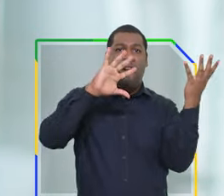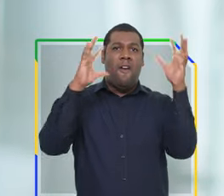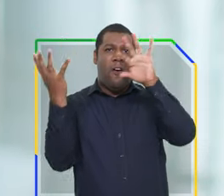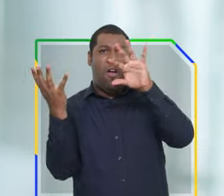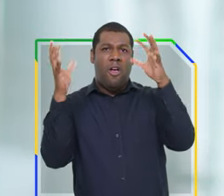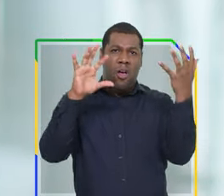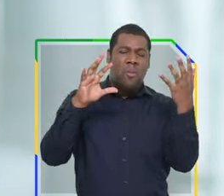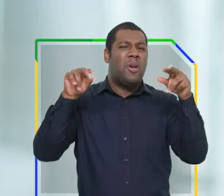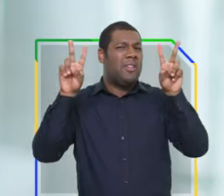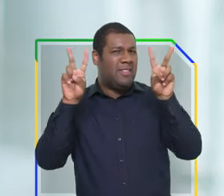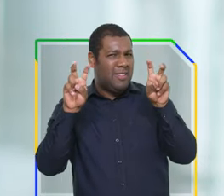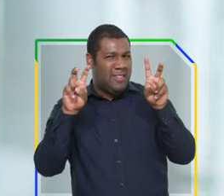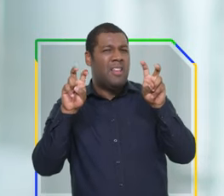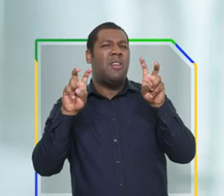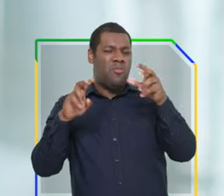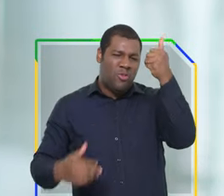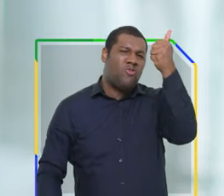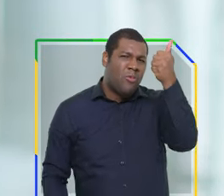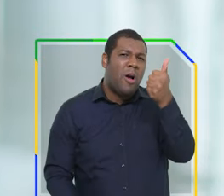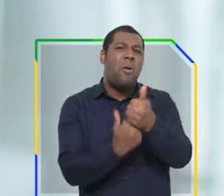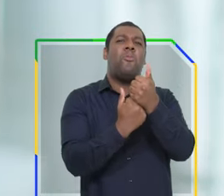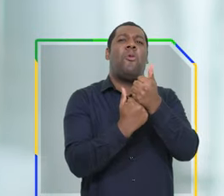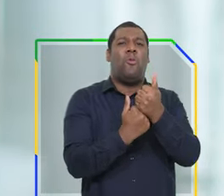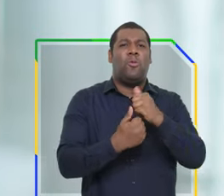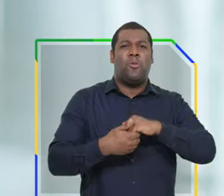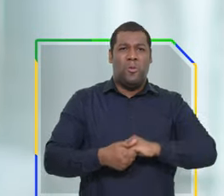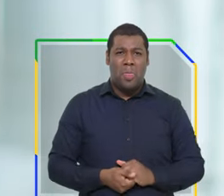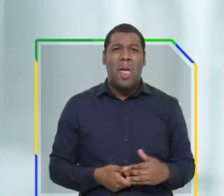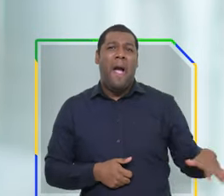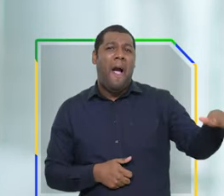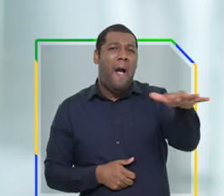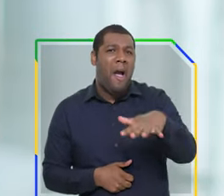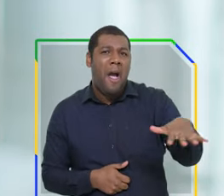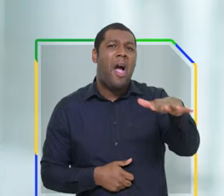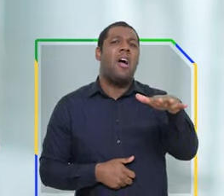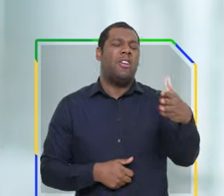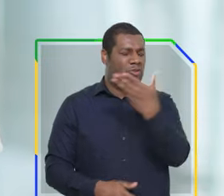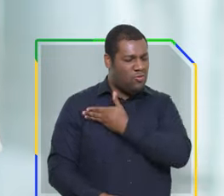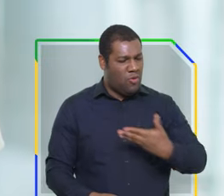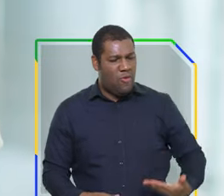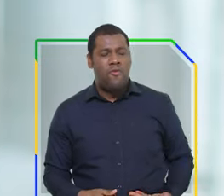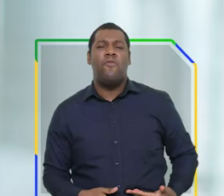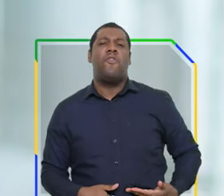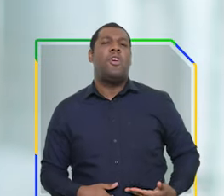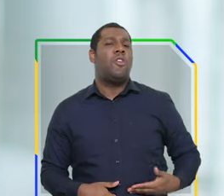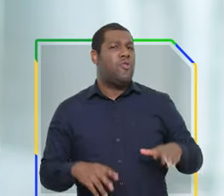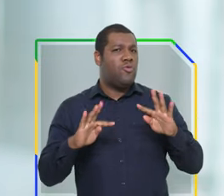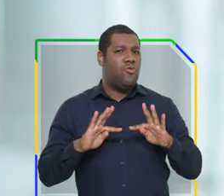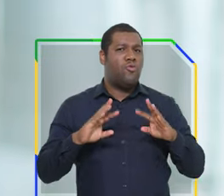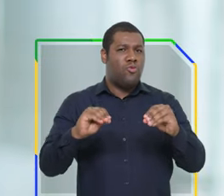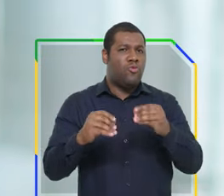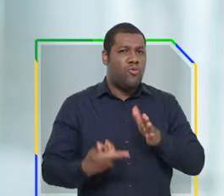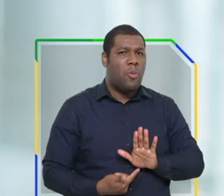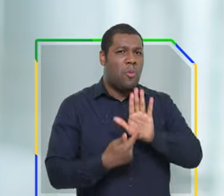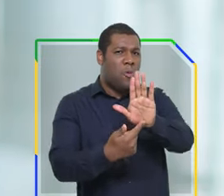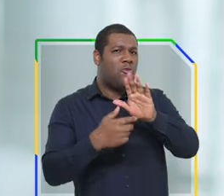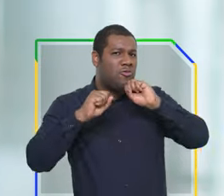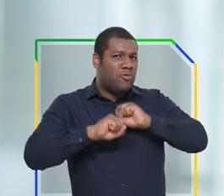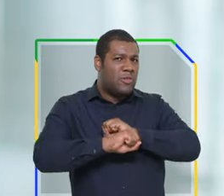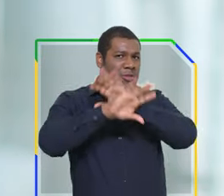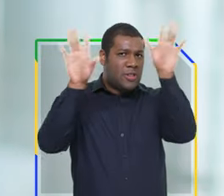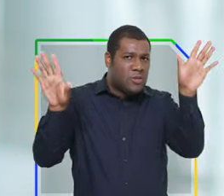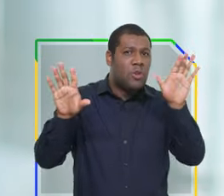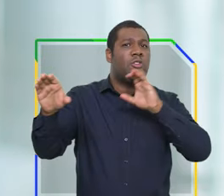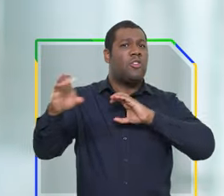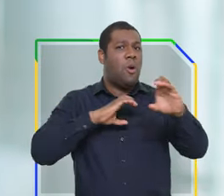vem sendo fortalecido e tratado por todos os setores e áreas do governo, de forma transversal, em